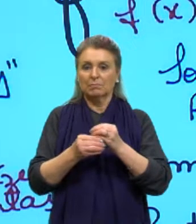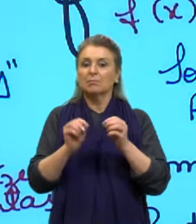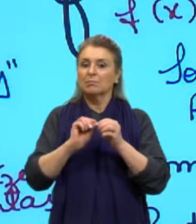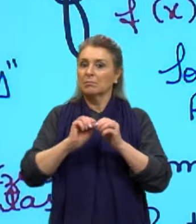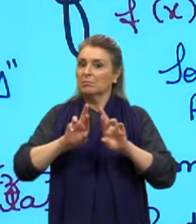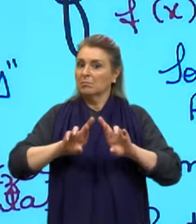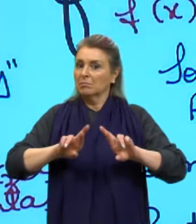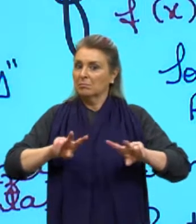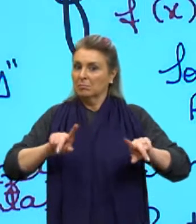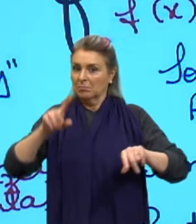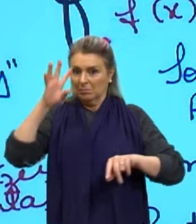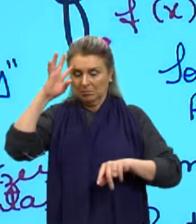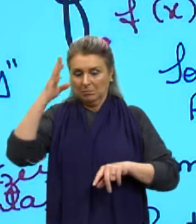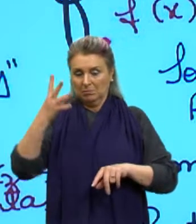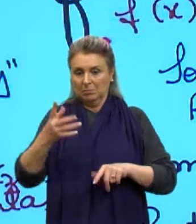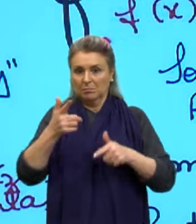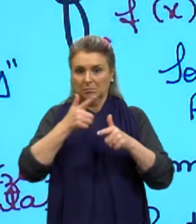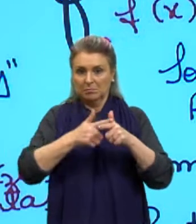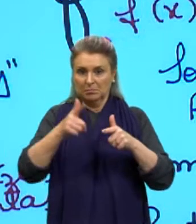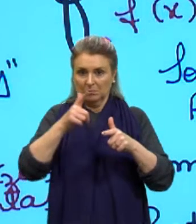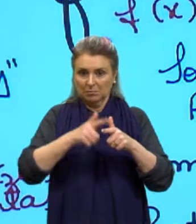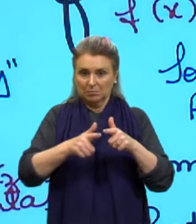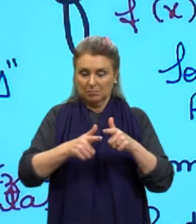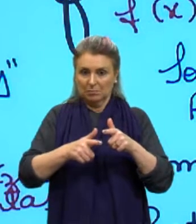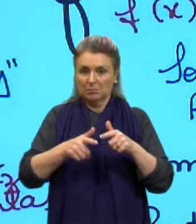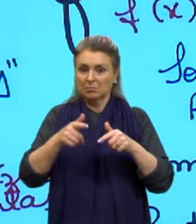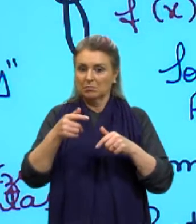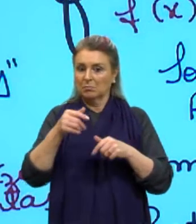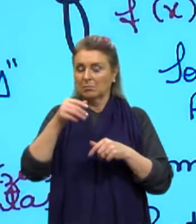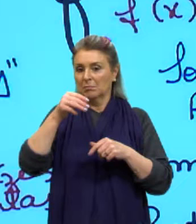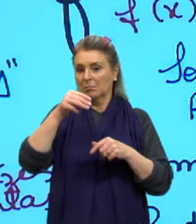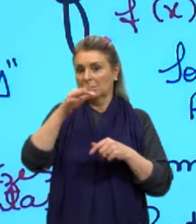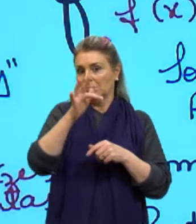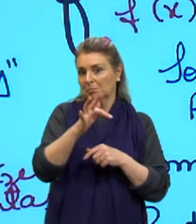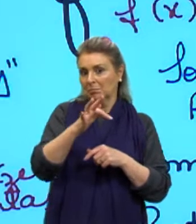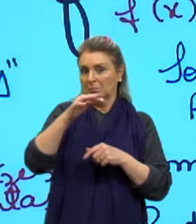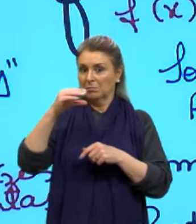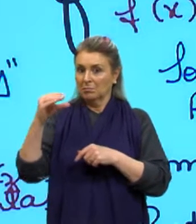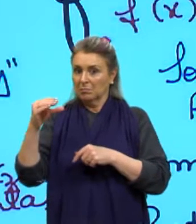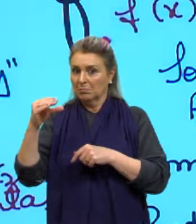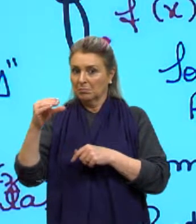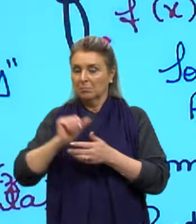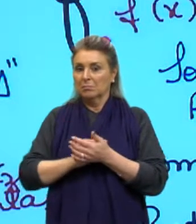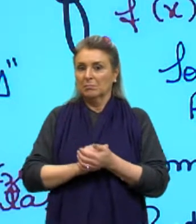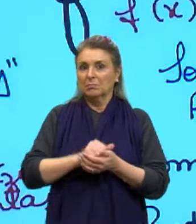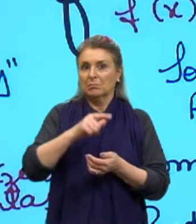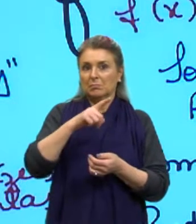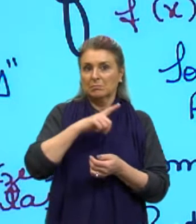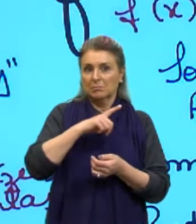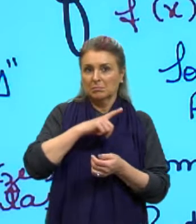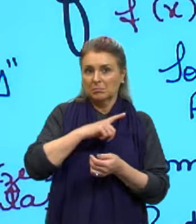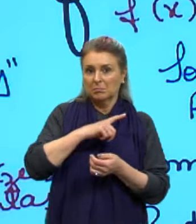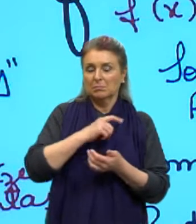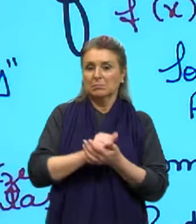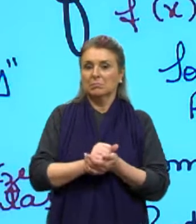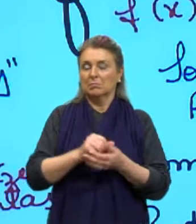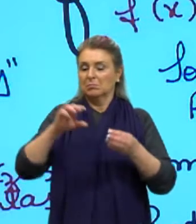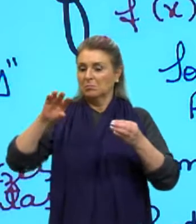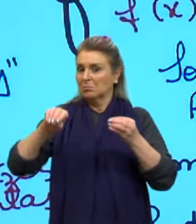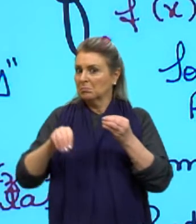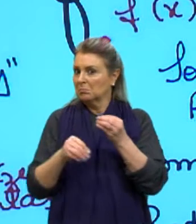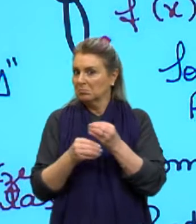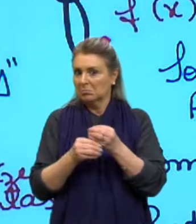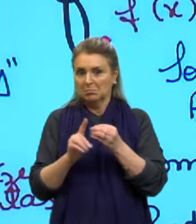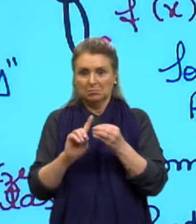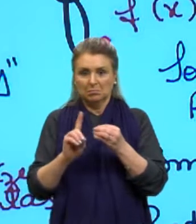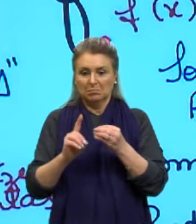resolução. Por exemplo, aqui, a questão do fator comum, ou saber que, quando ela é incompleta em C,